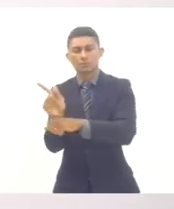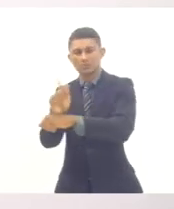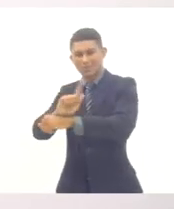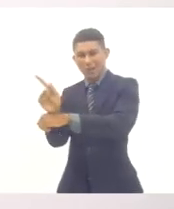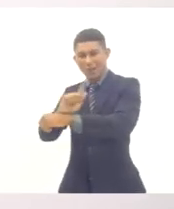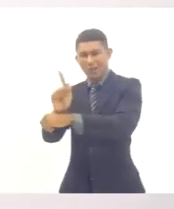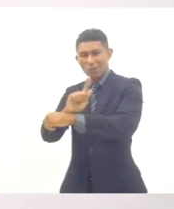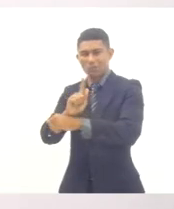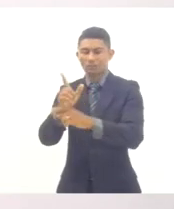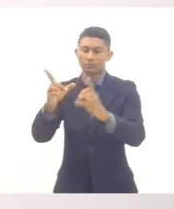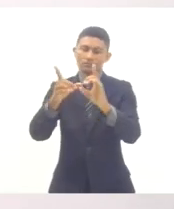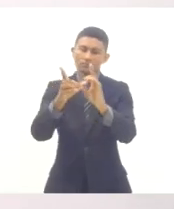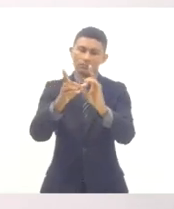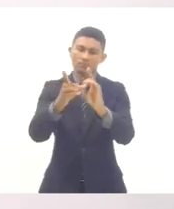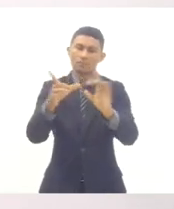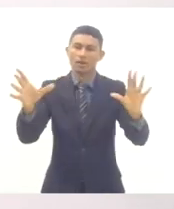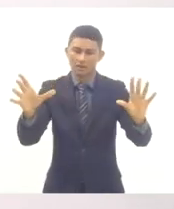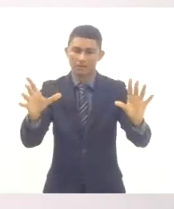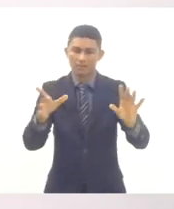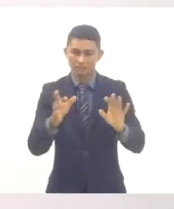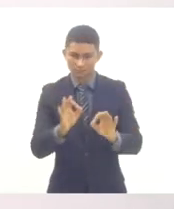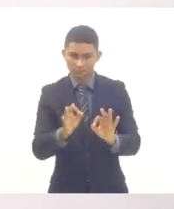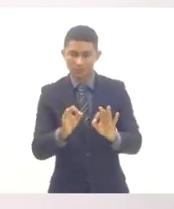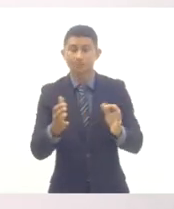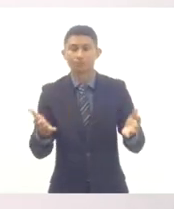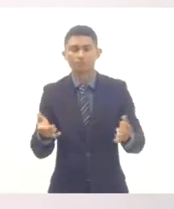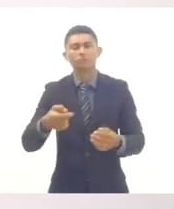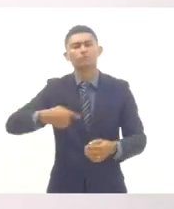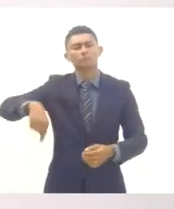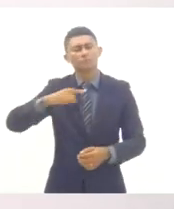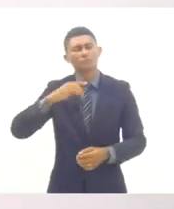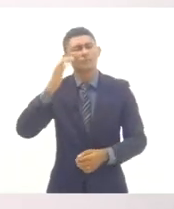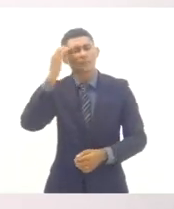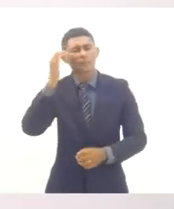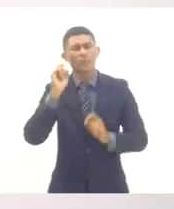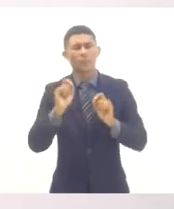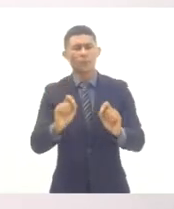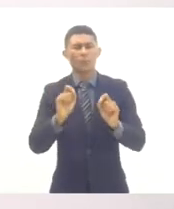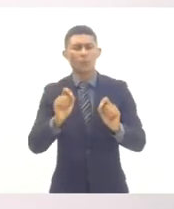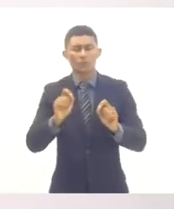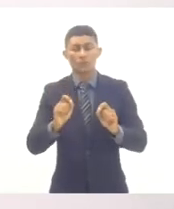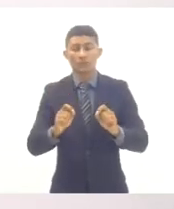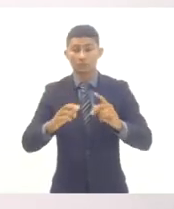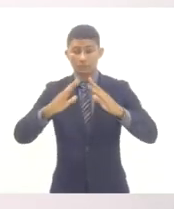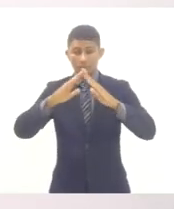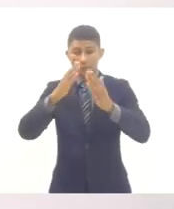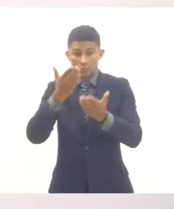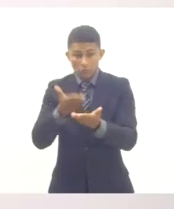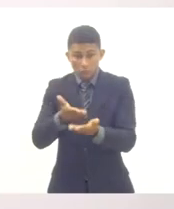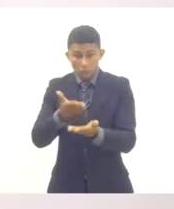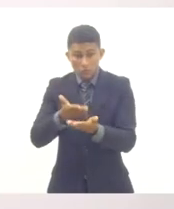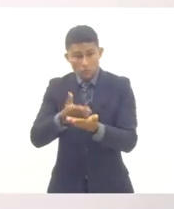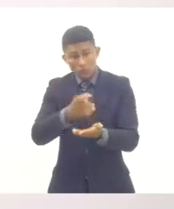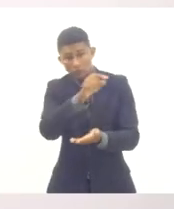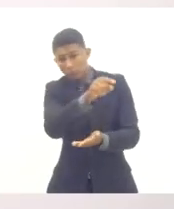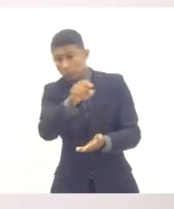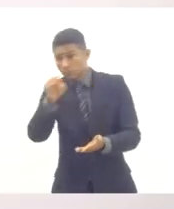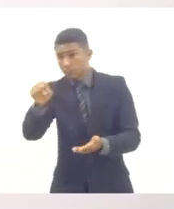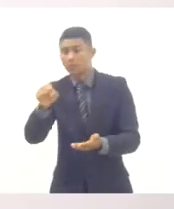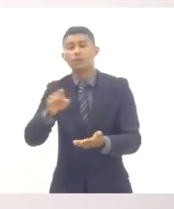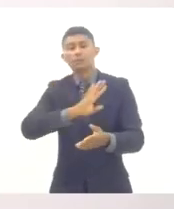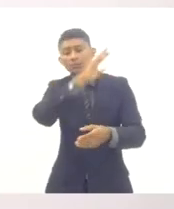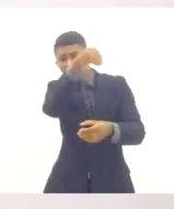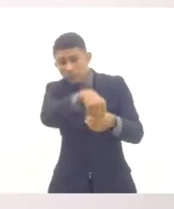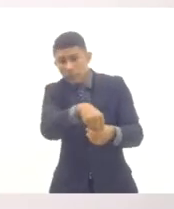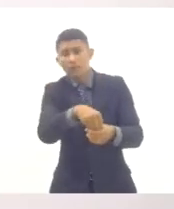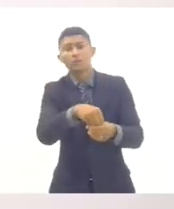a gestão democrática é que entendemos que as escolas têm autonomia para construir seus projetos